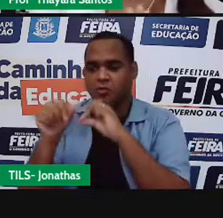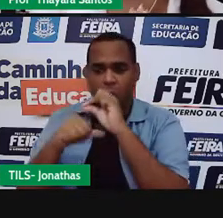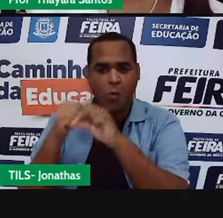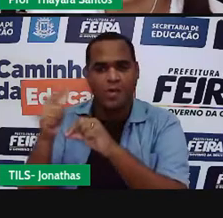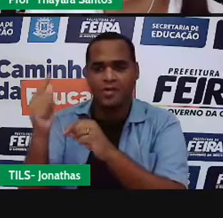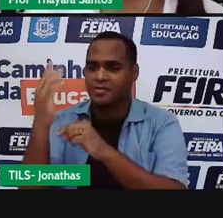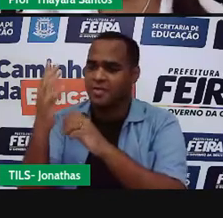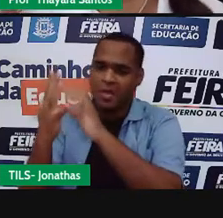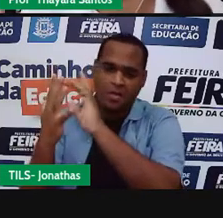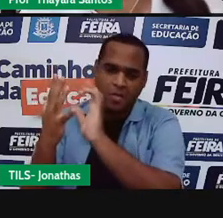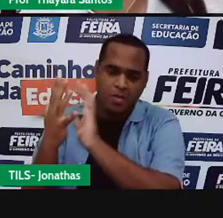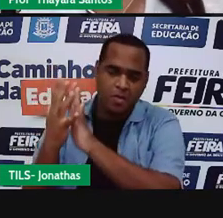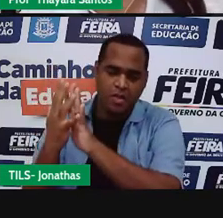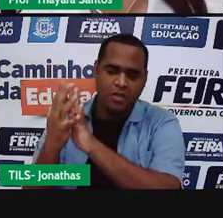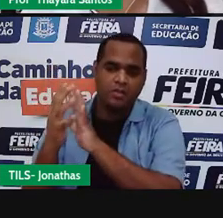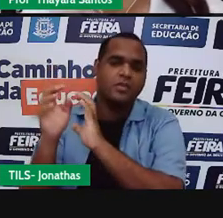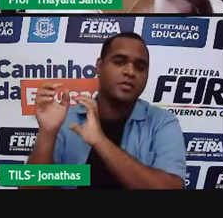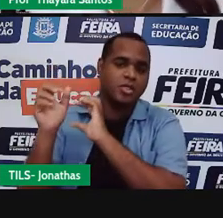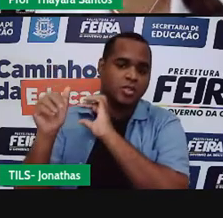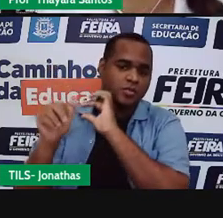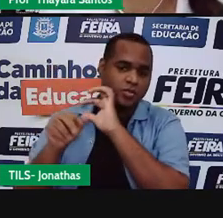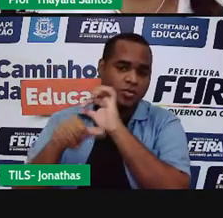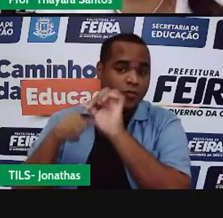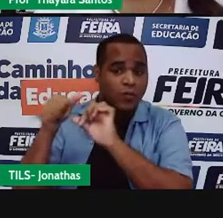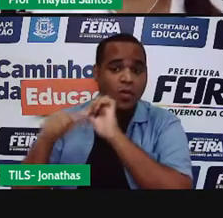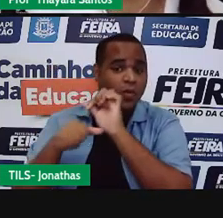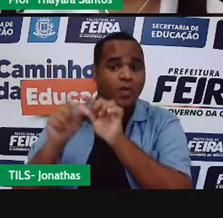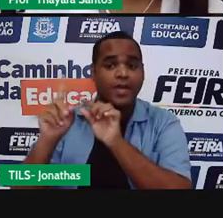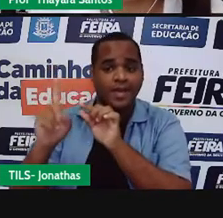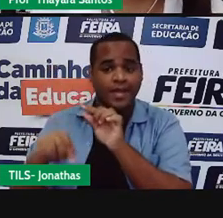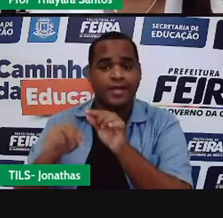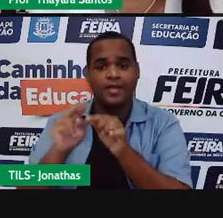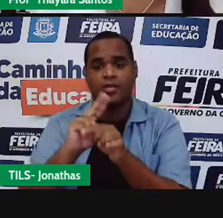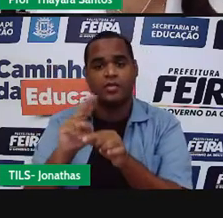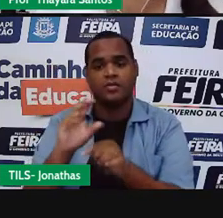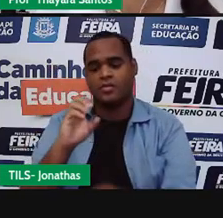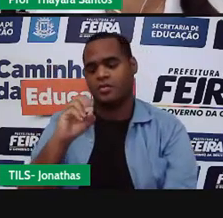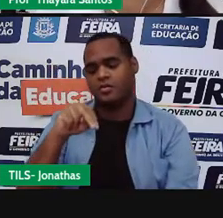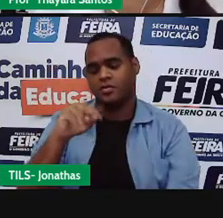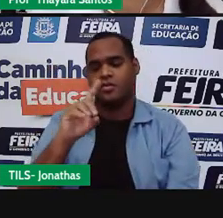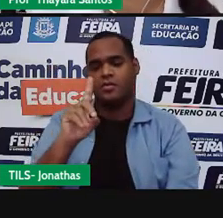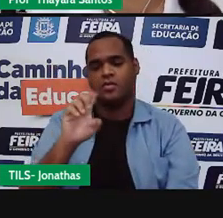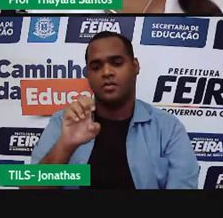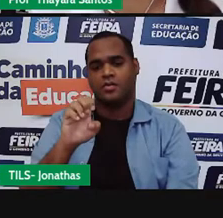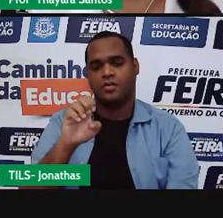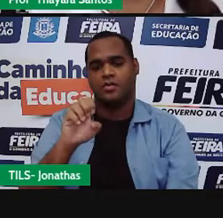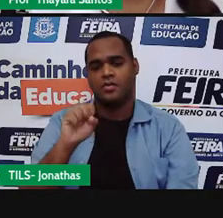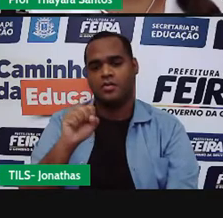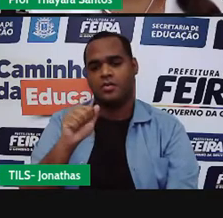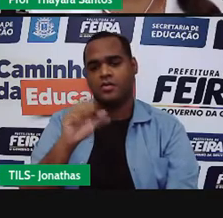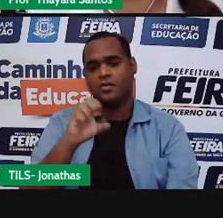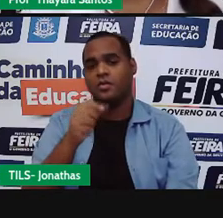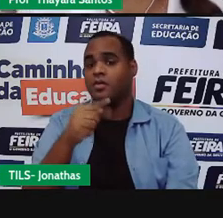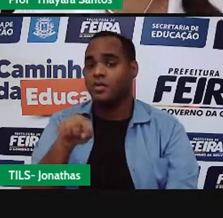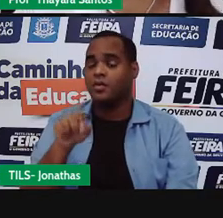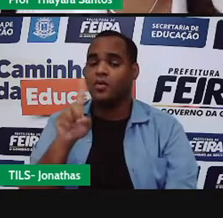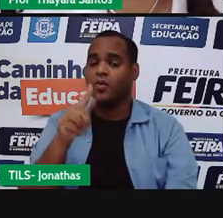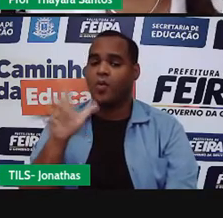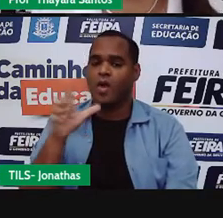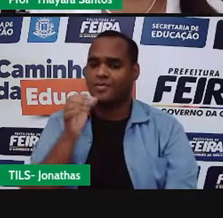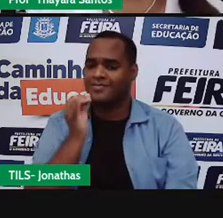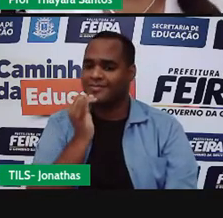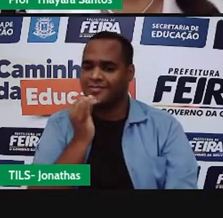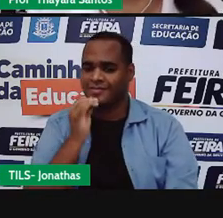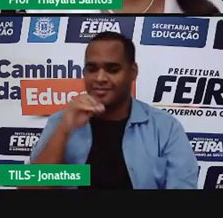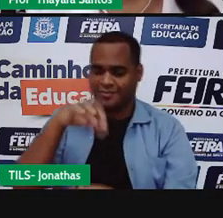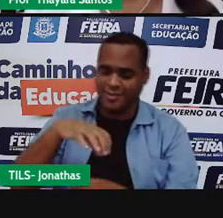ele condensou, passou do estado gasoso para o estado líquido. Então, isso seria um exemplo de condensação. Outro exemplo de condensação é a tampa da